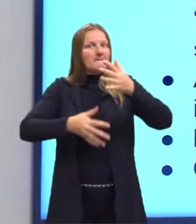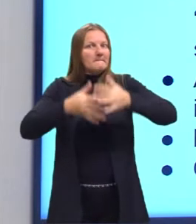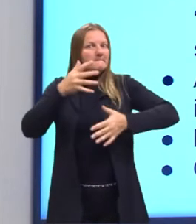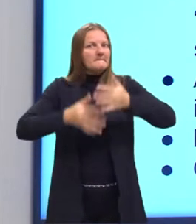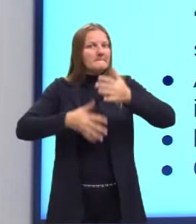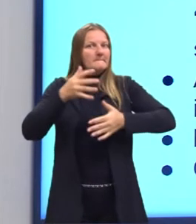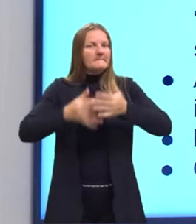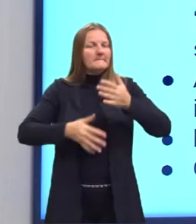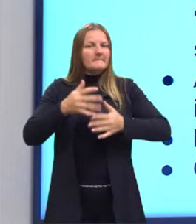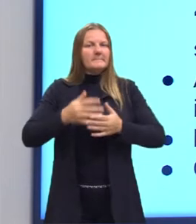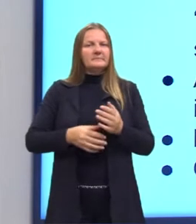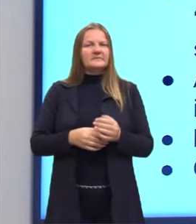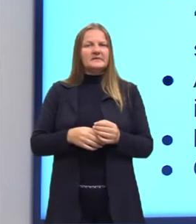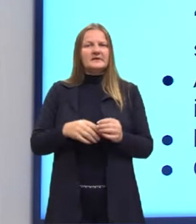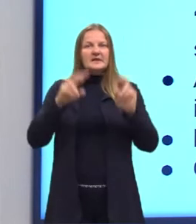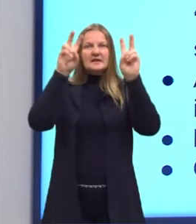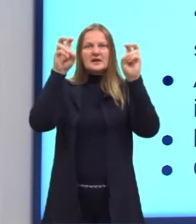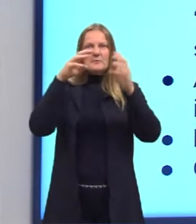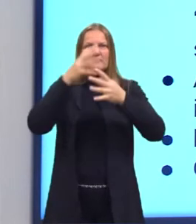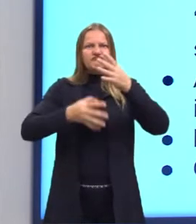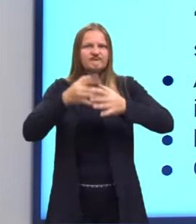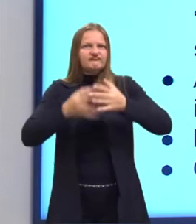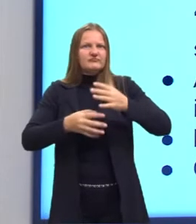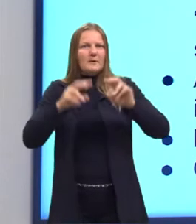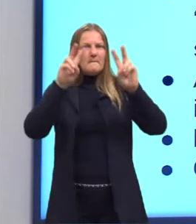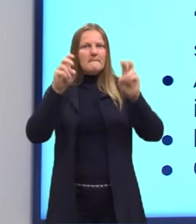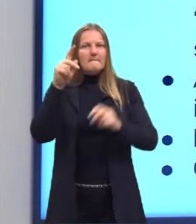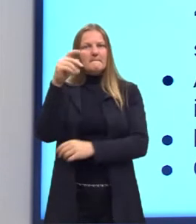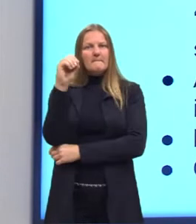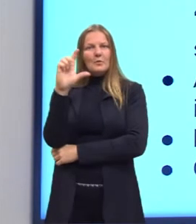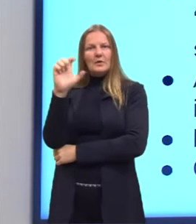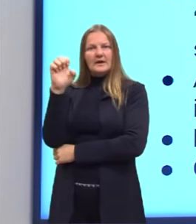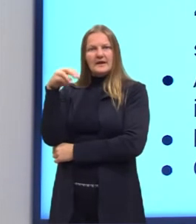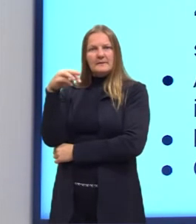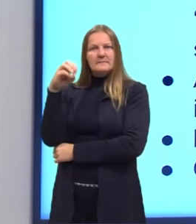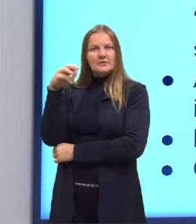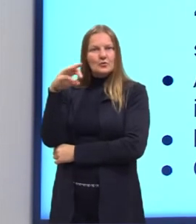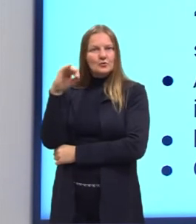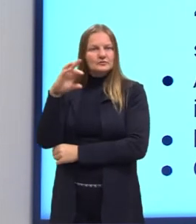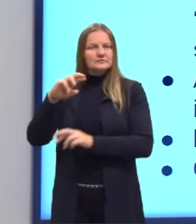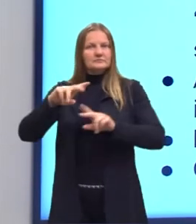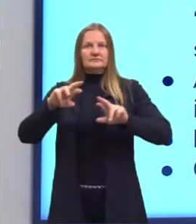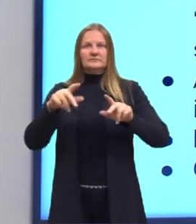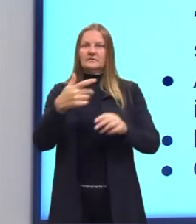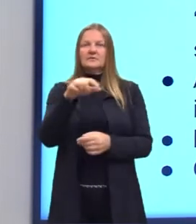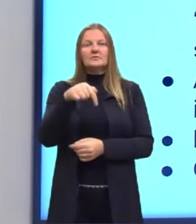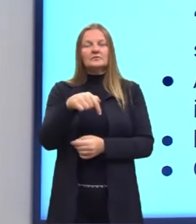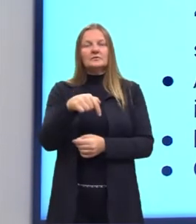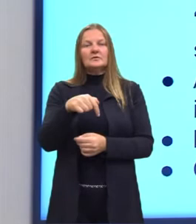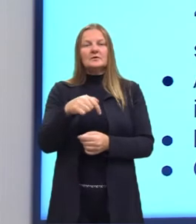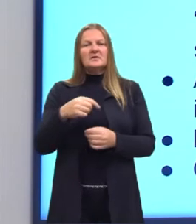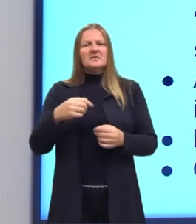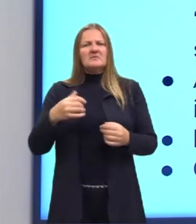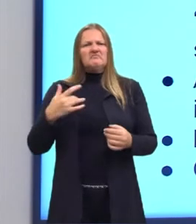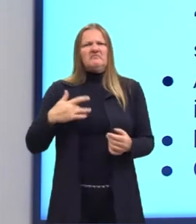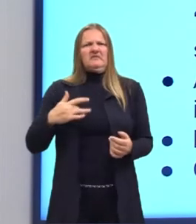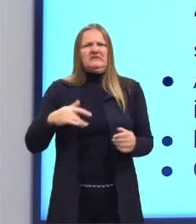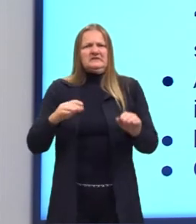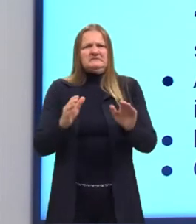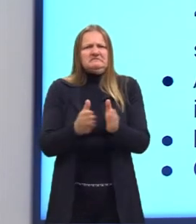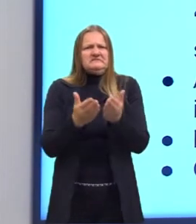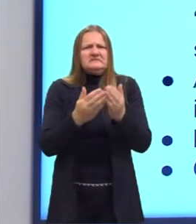realismo. Temas polêmicos. No naturalismo, nós teremos muitos temas polêmicos, como a miséria, o